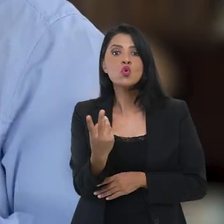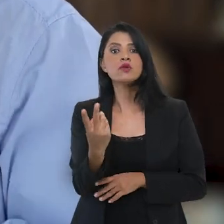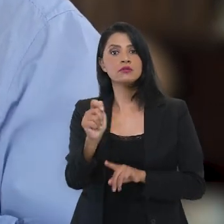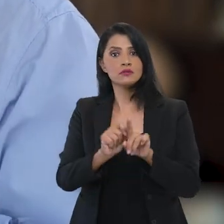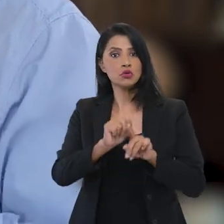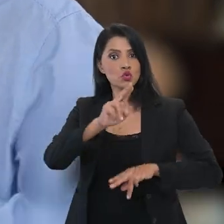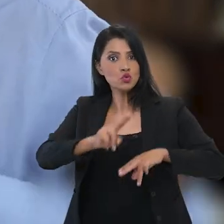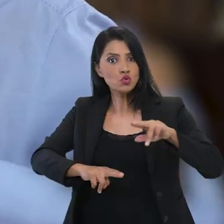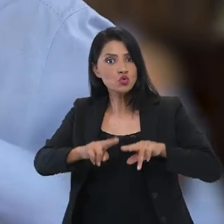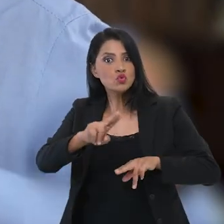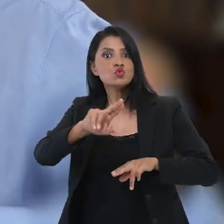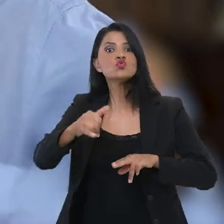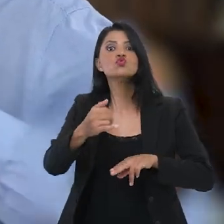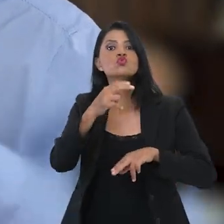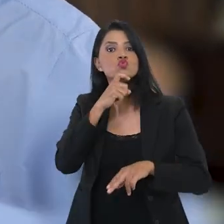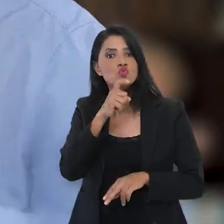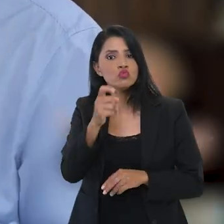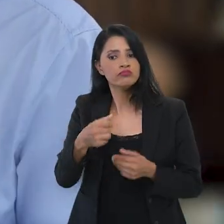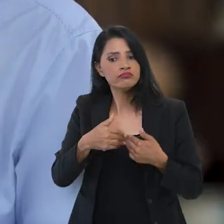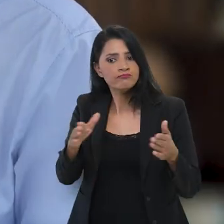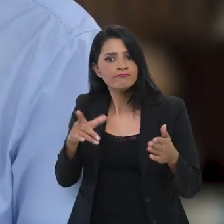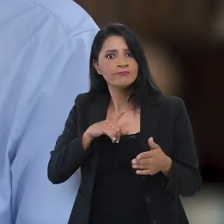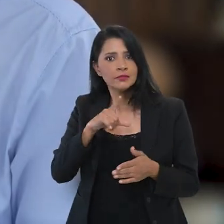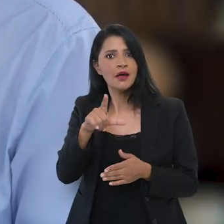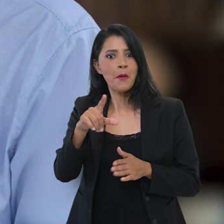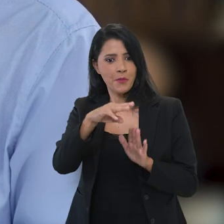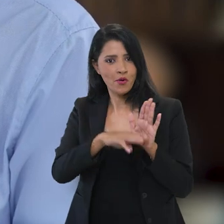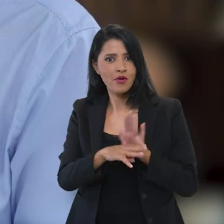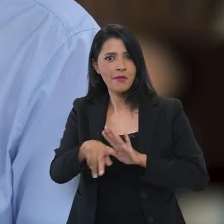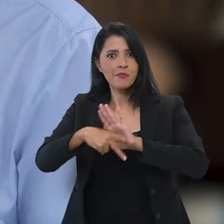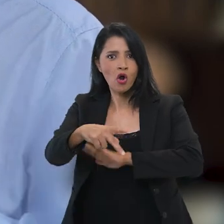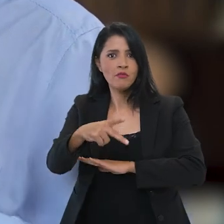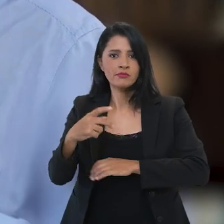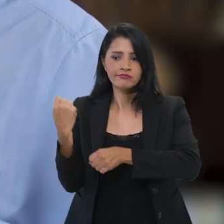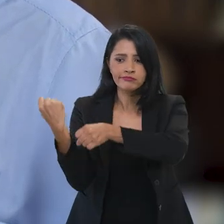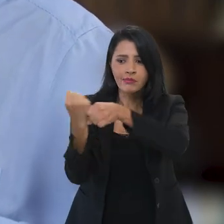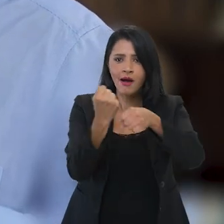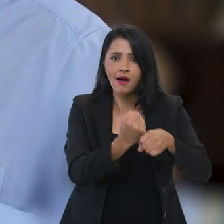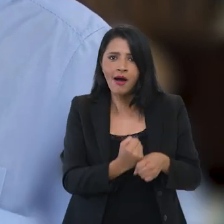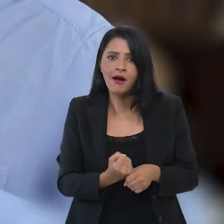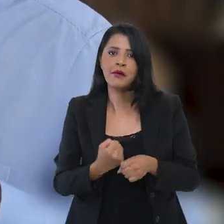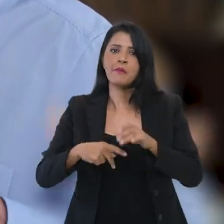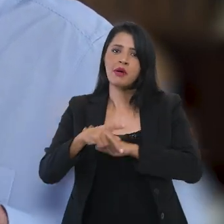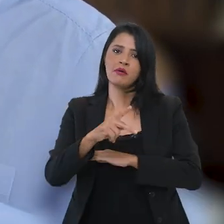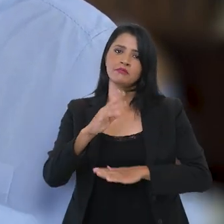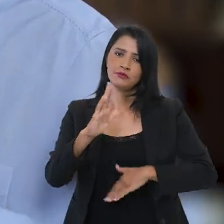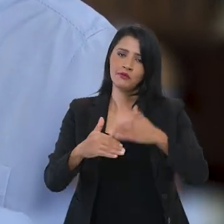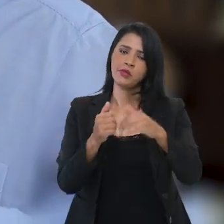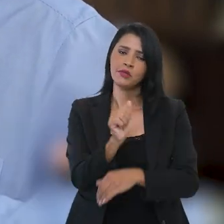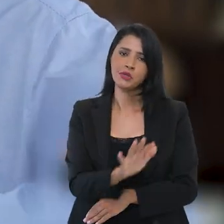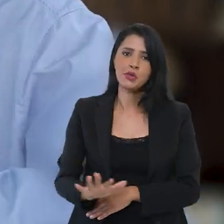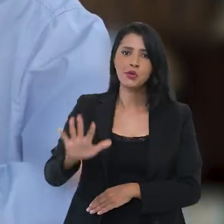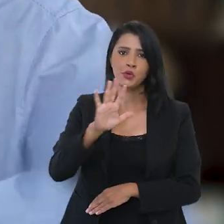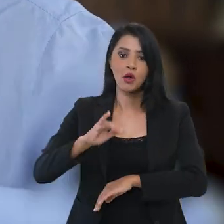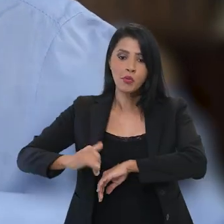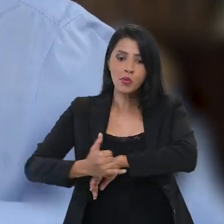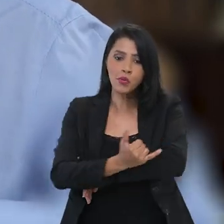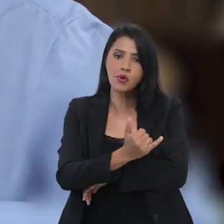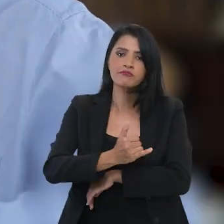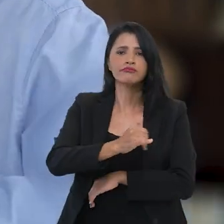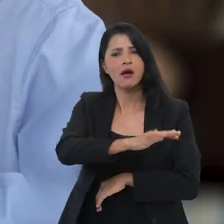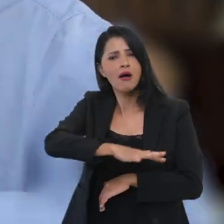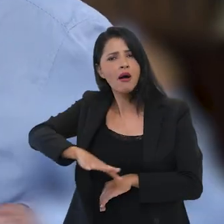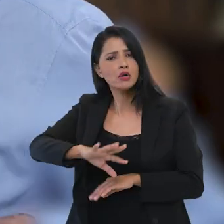a partir do dia 2 de julho, lançar um grande programa de obras, um grande programa para o desenvolvimento nacional com obras de